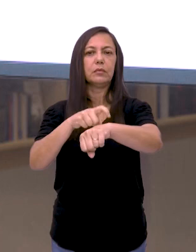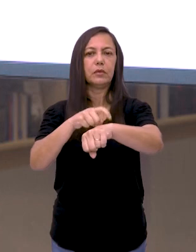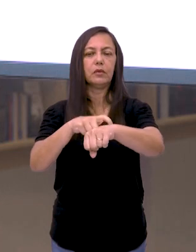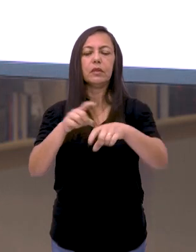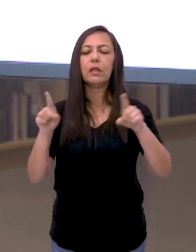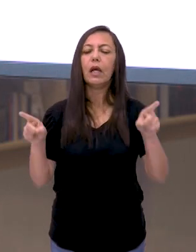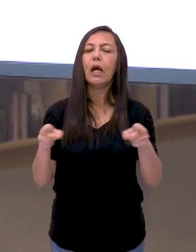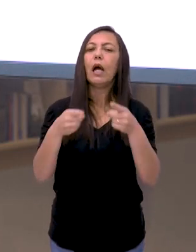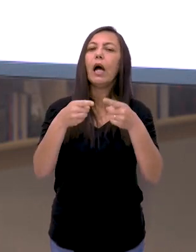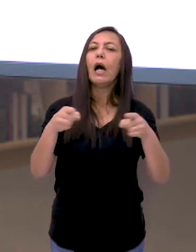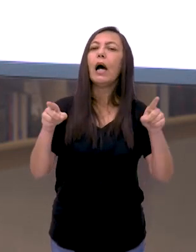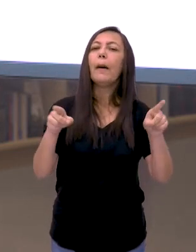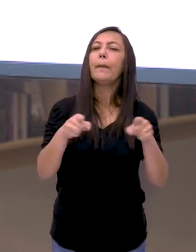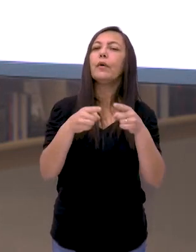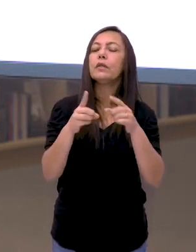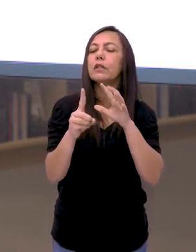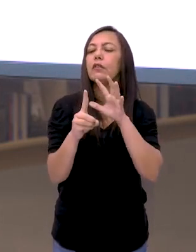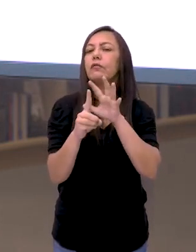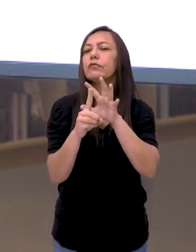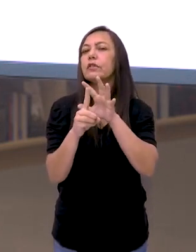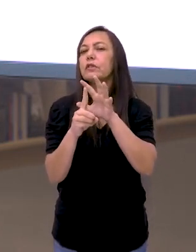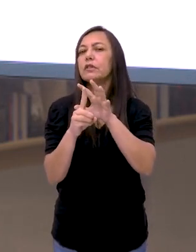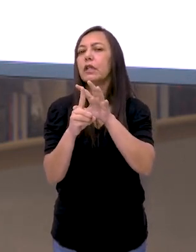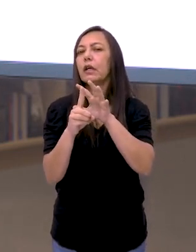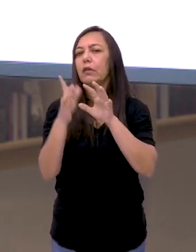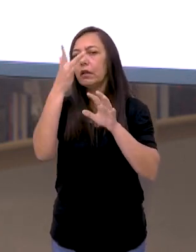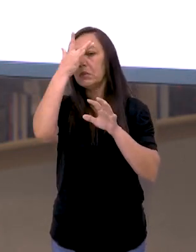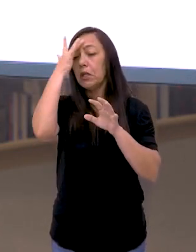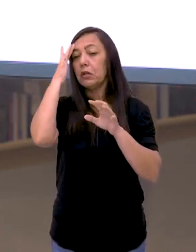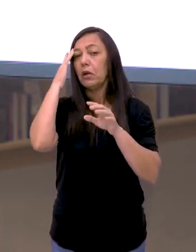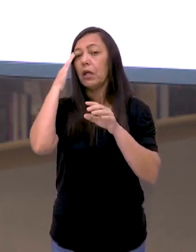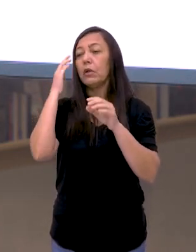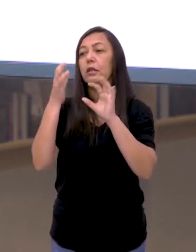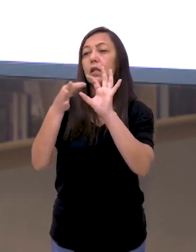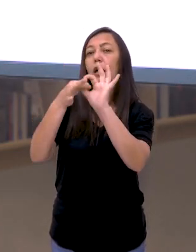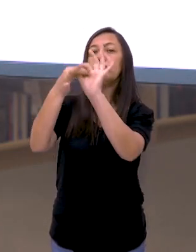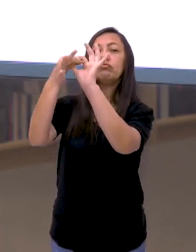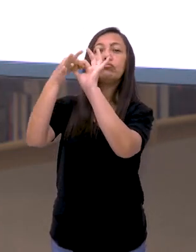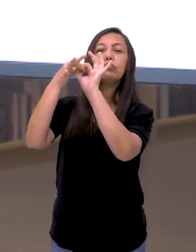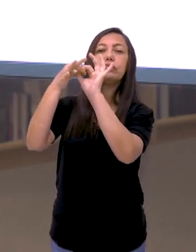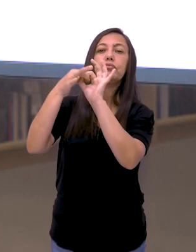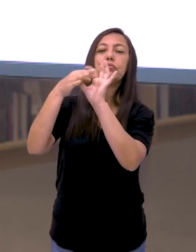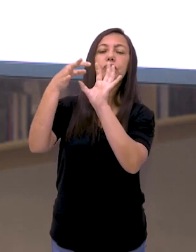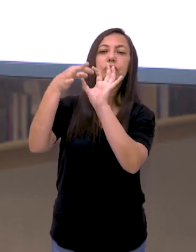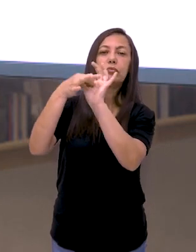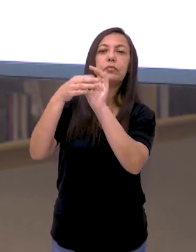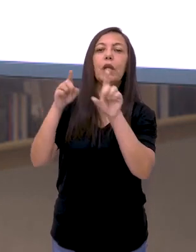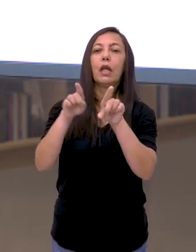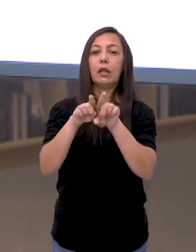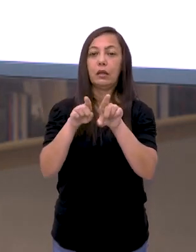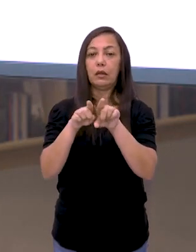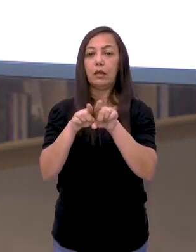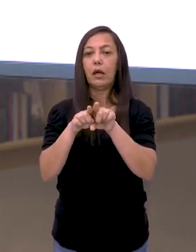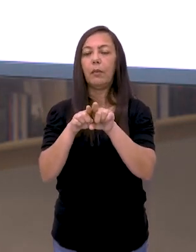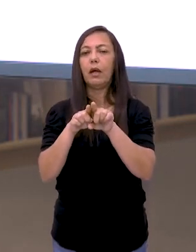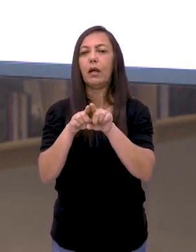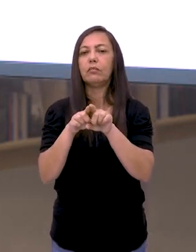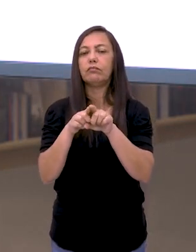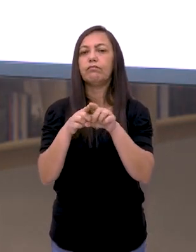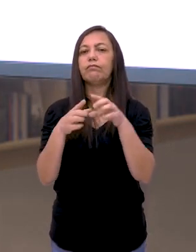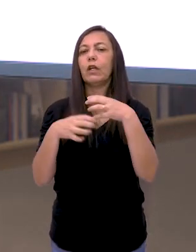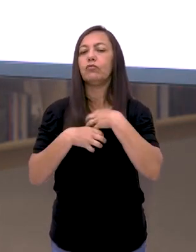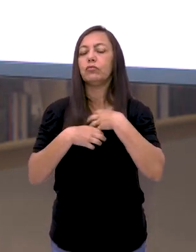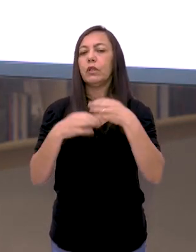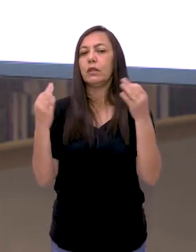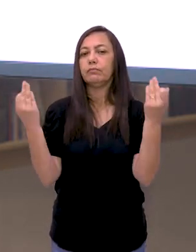a música era uma forma de estar mais perto dos deuses, como também estava relacionada a uma forma de